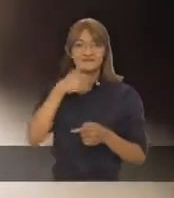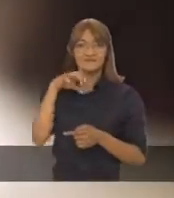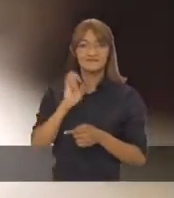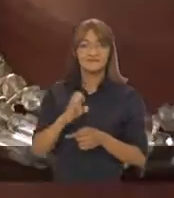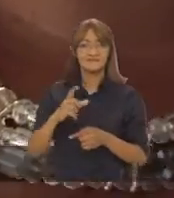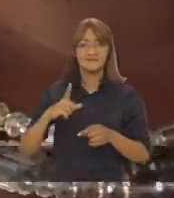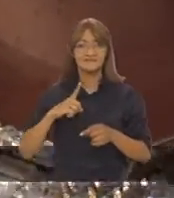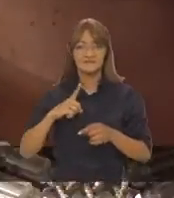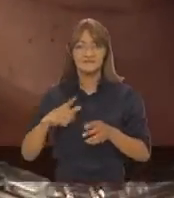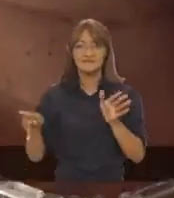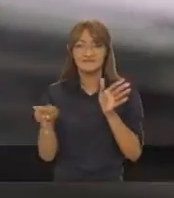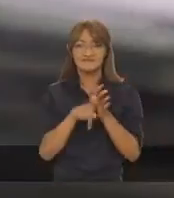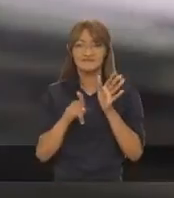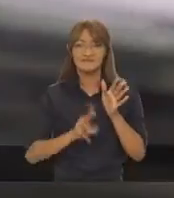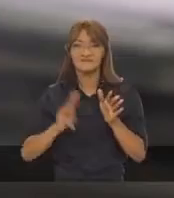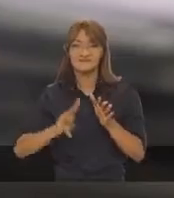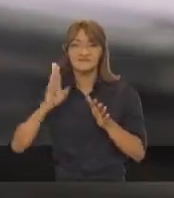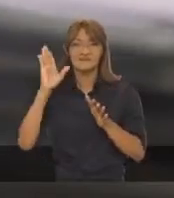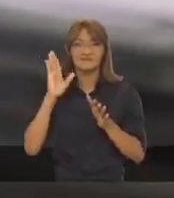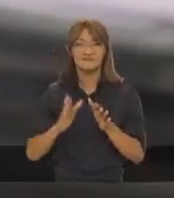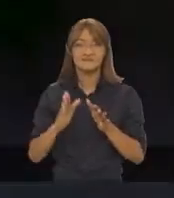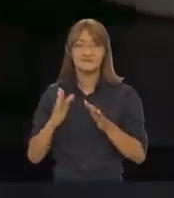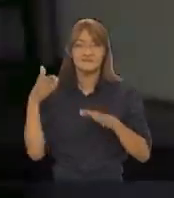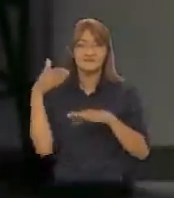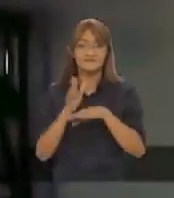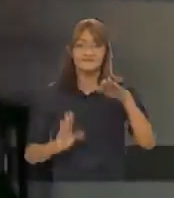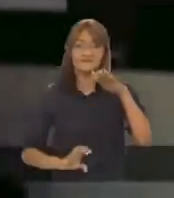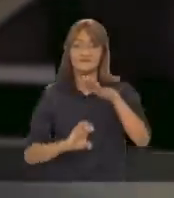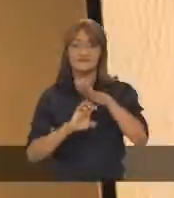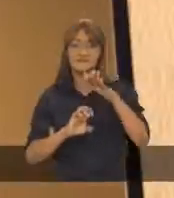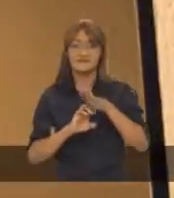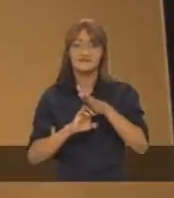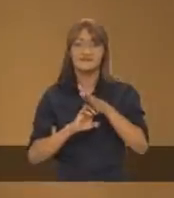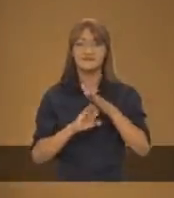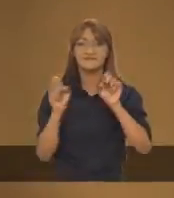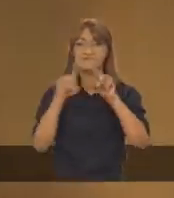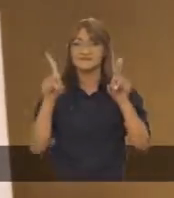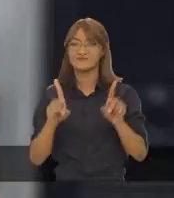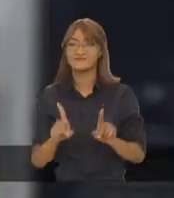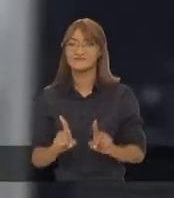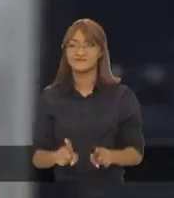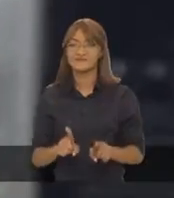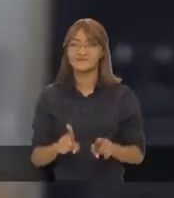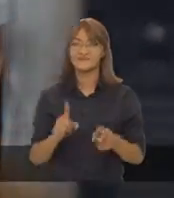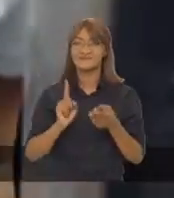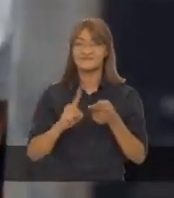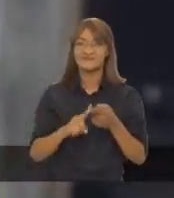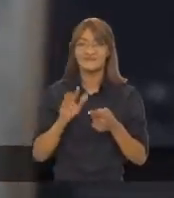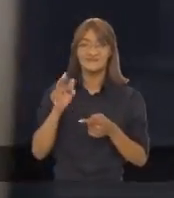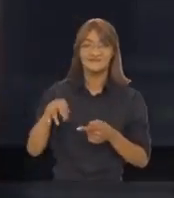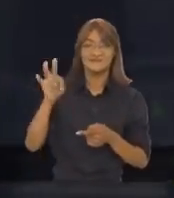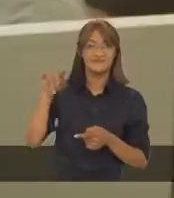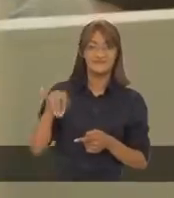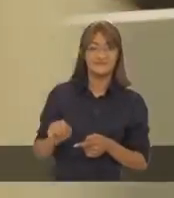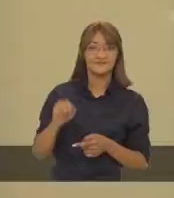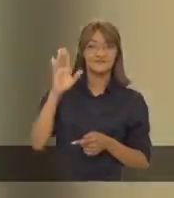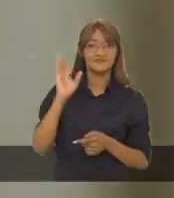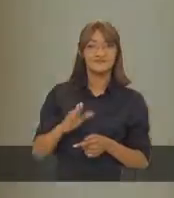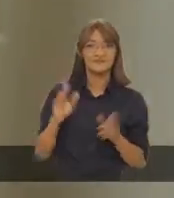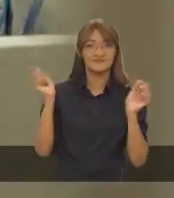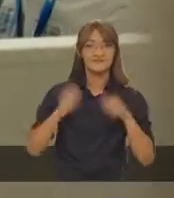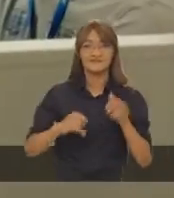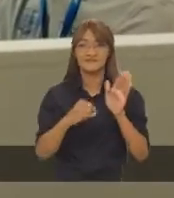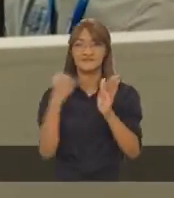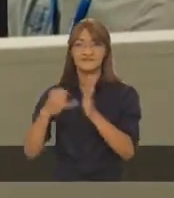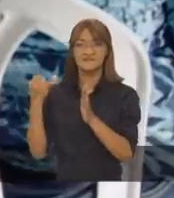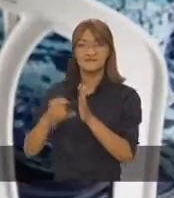Portal do Empresário, um canal digital direto entre empresários e trabalhadores, com a participação da Fundate, para intermediar